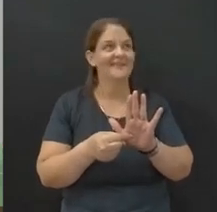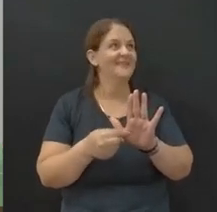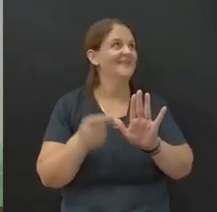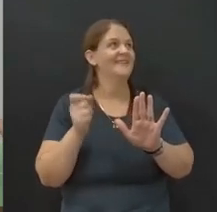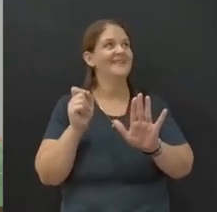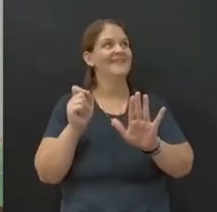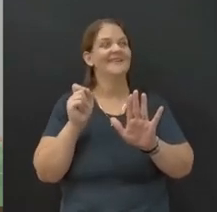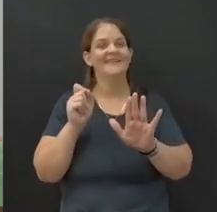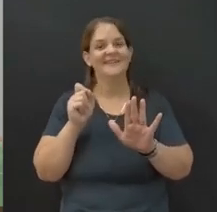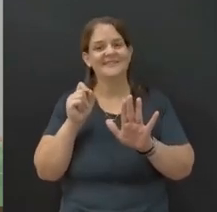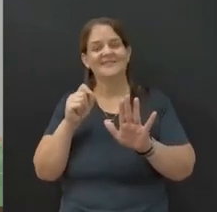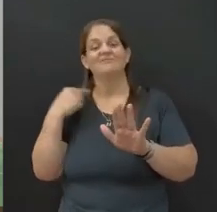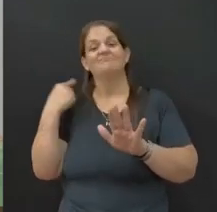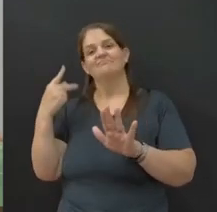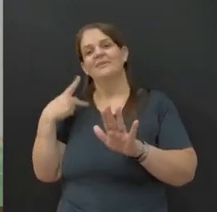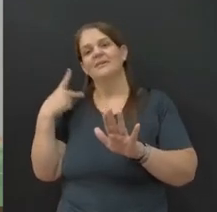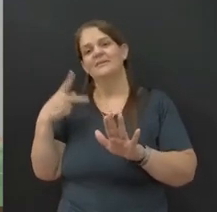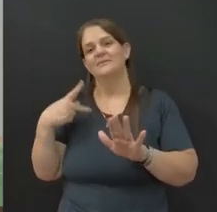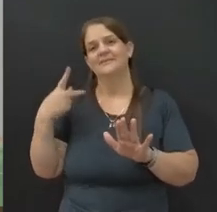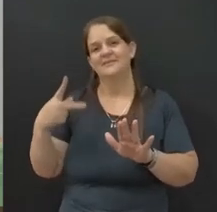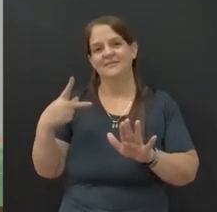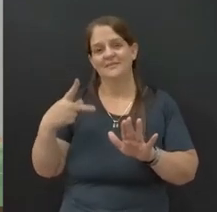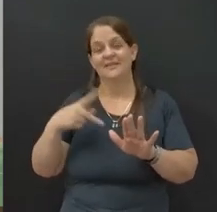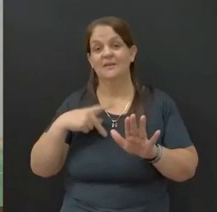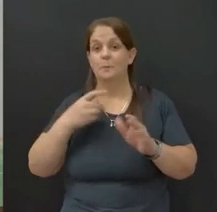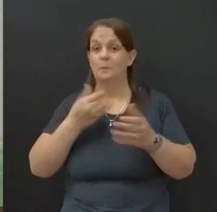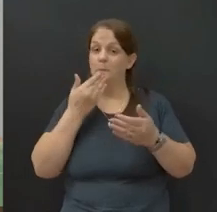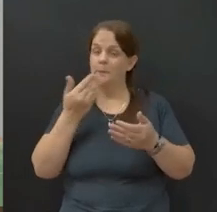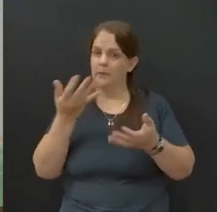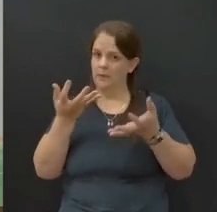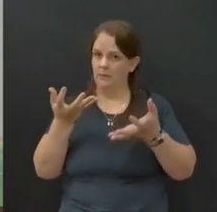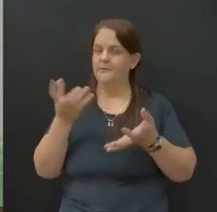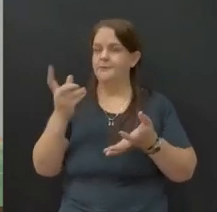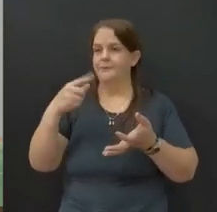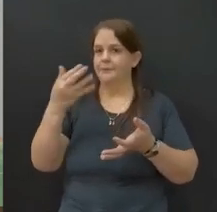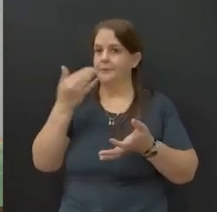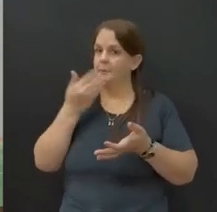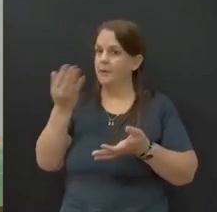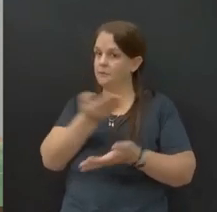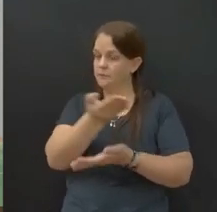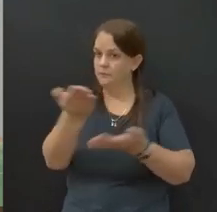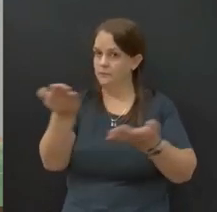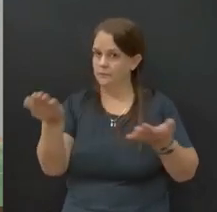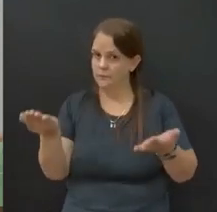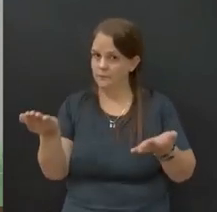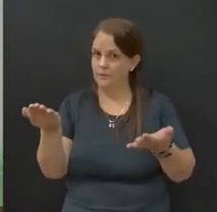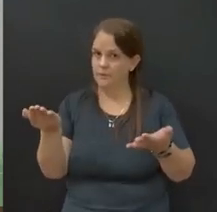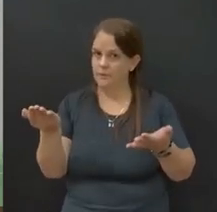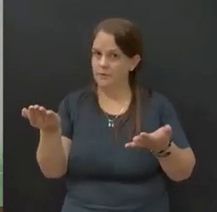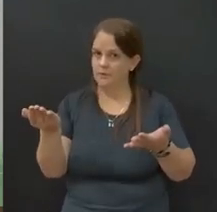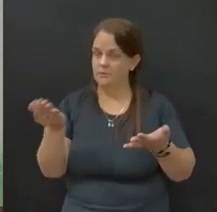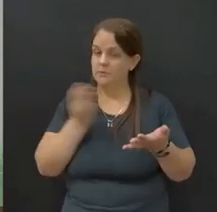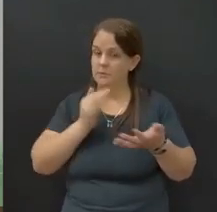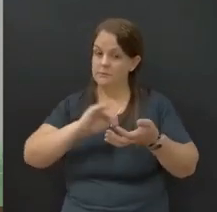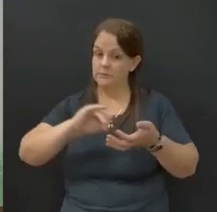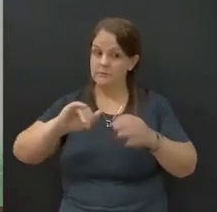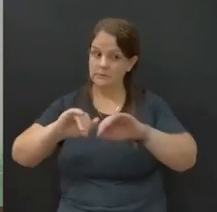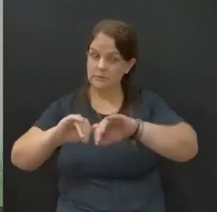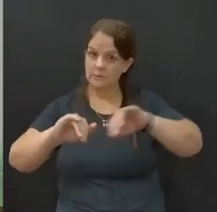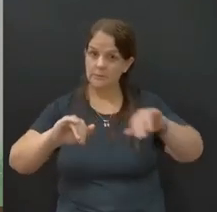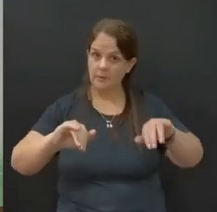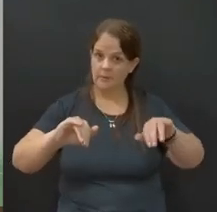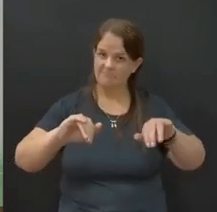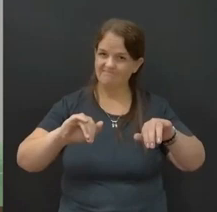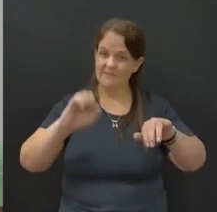enquanto parlamentar. E eu pretendo e faço o pedido para que Vossas Excelências me cobrem quando essa separação não estiver